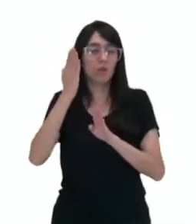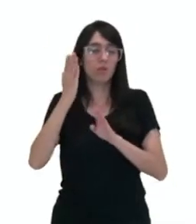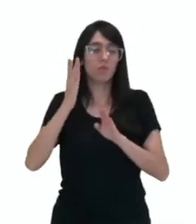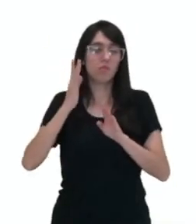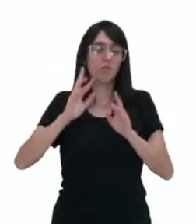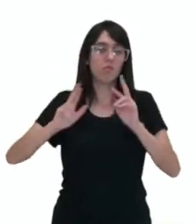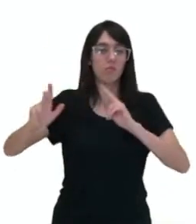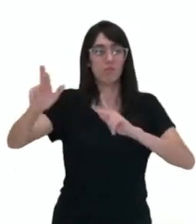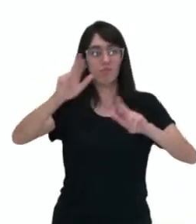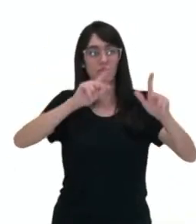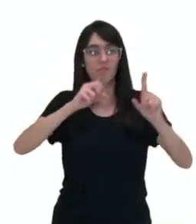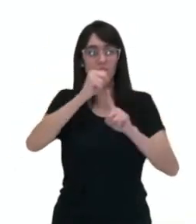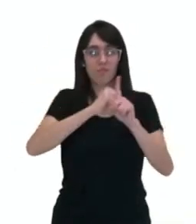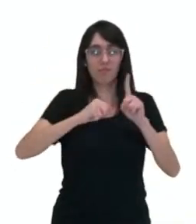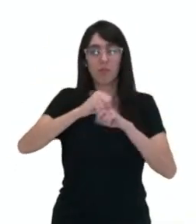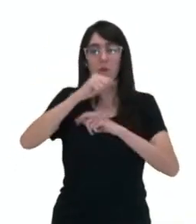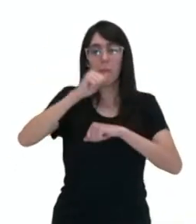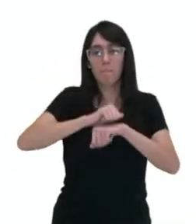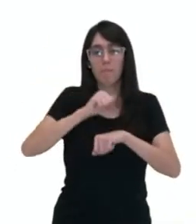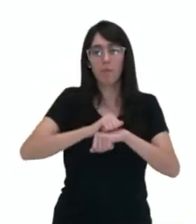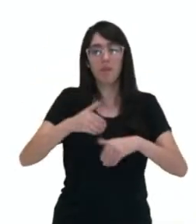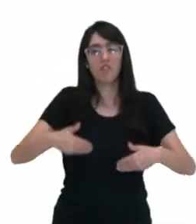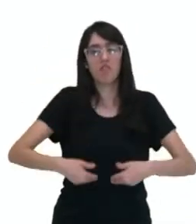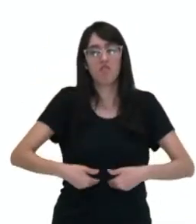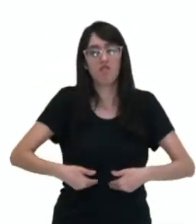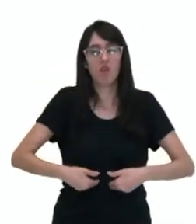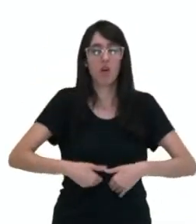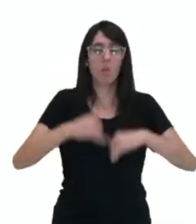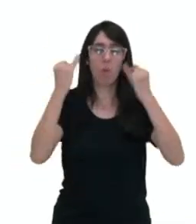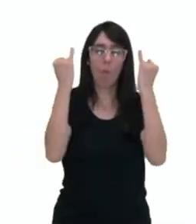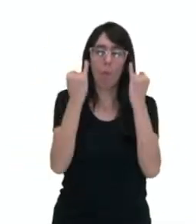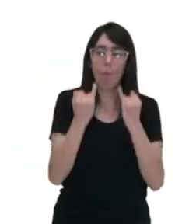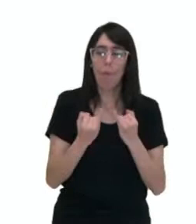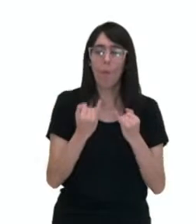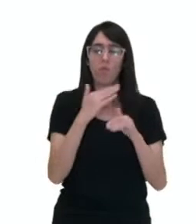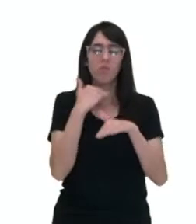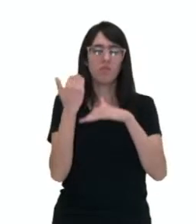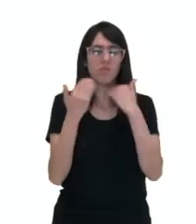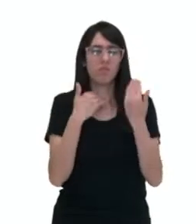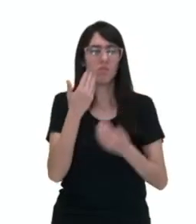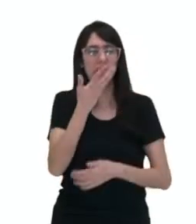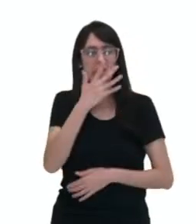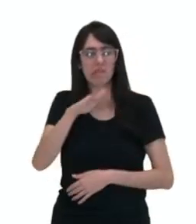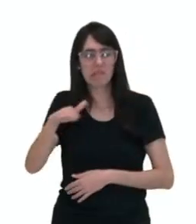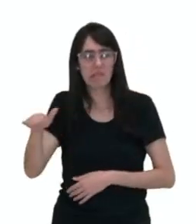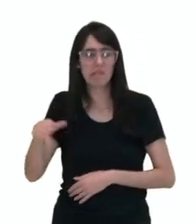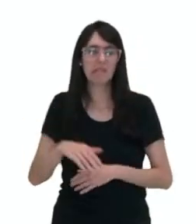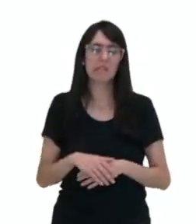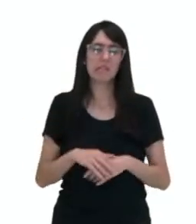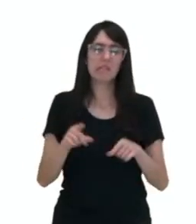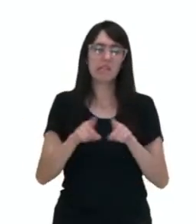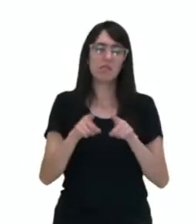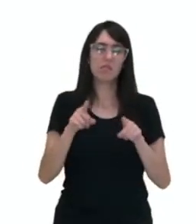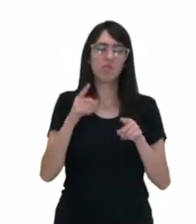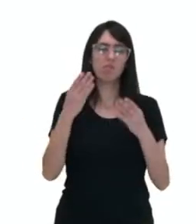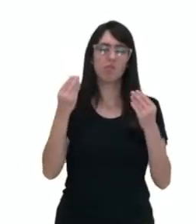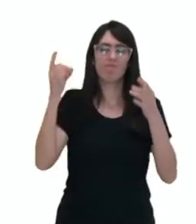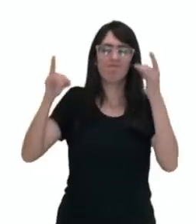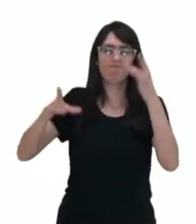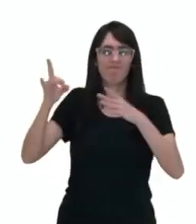Pobreza e miséria, fome, desnutrição, mortalidade infantil, evasão escolar,